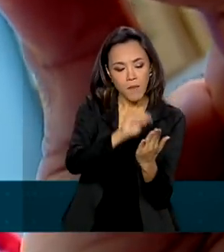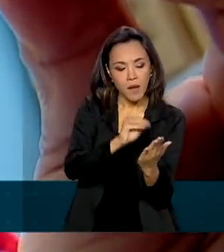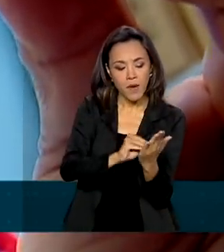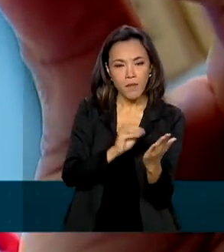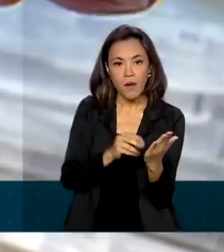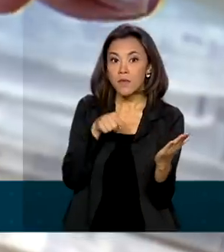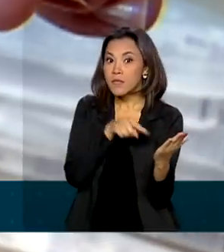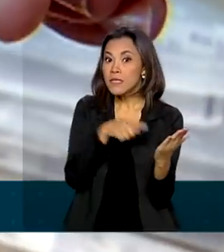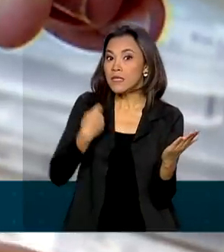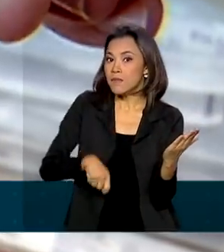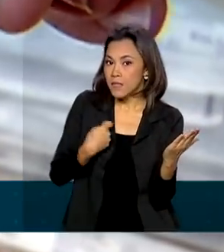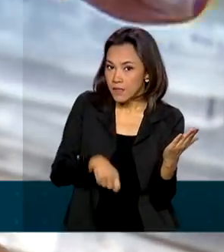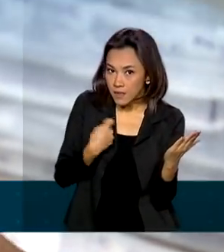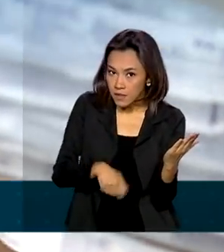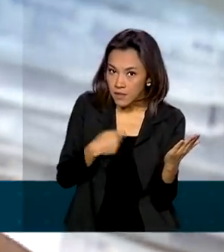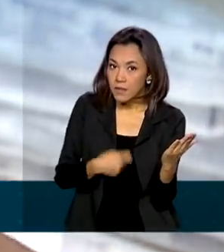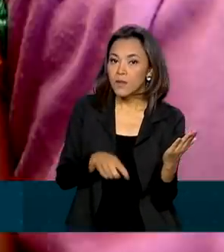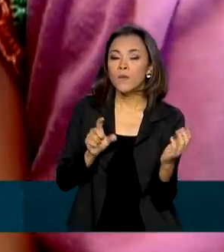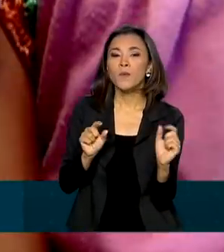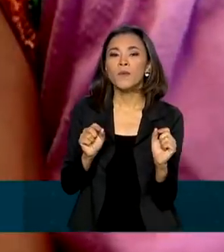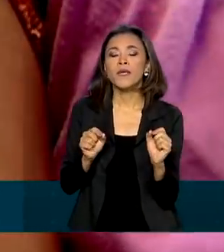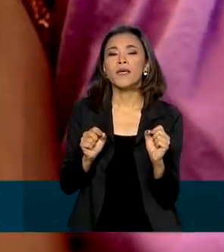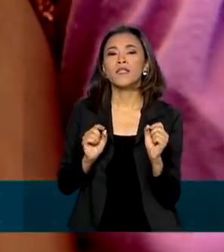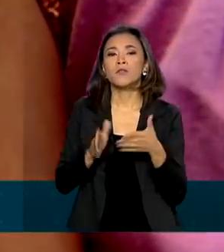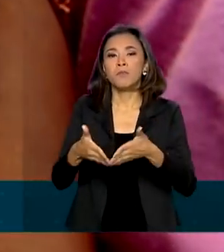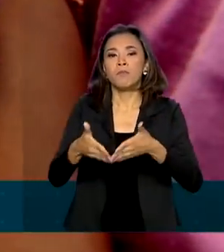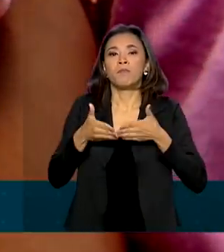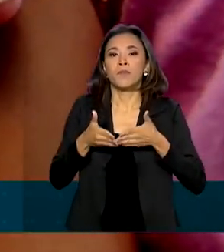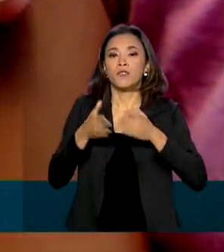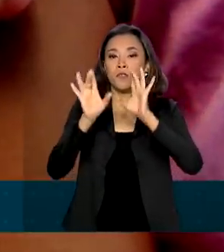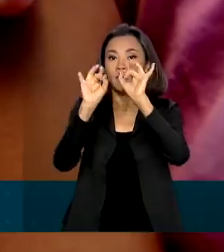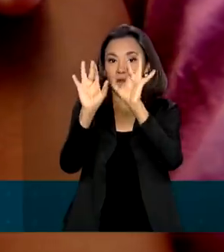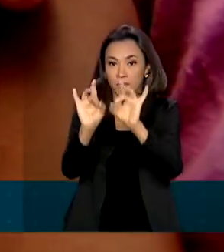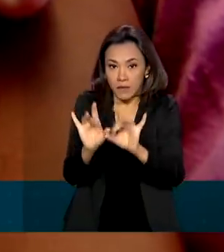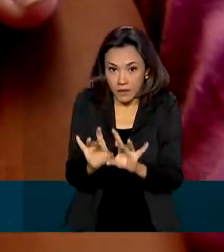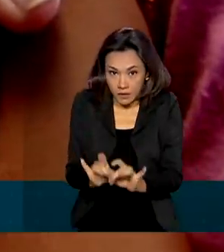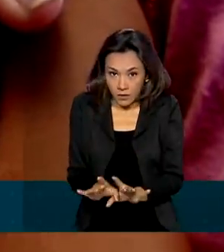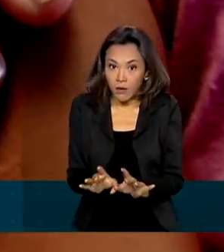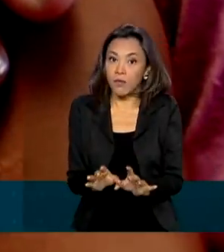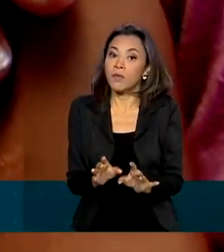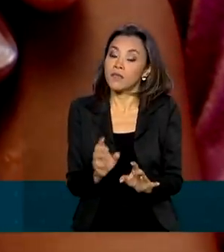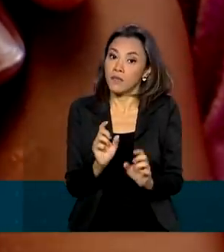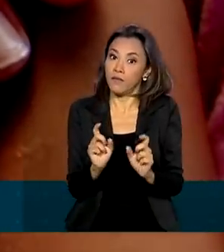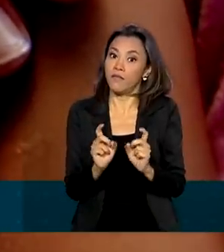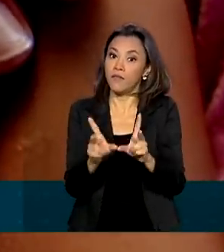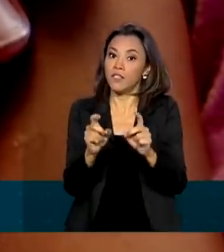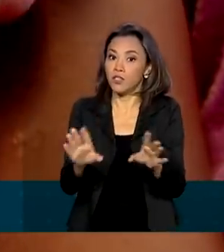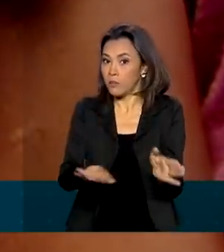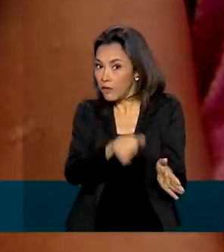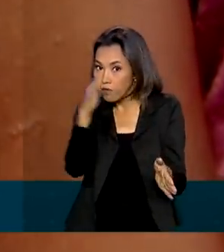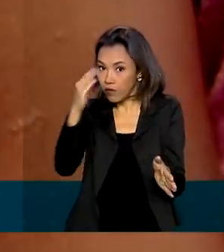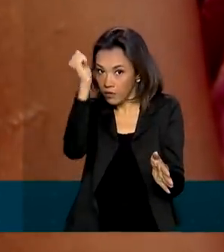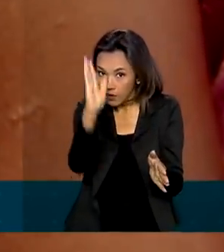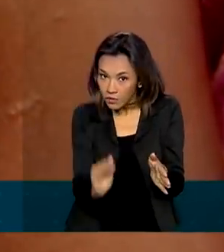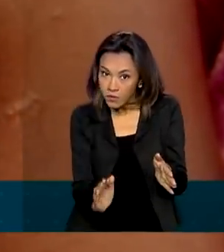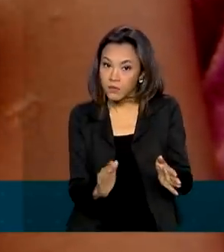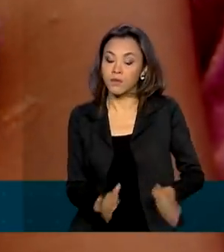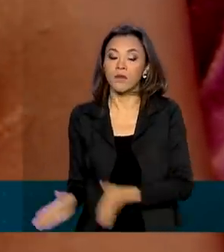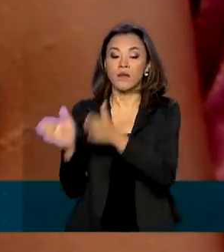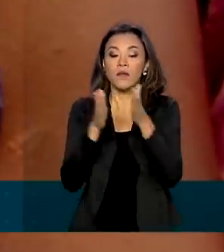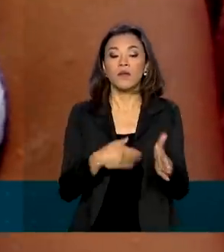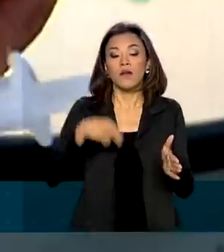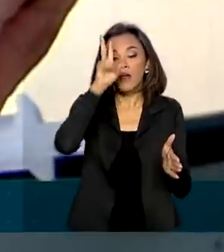na lista dos que precisam de licença especial para serem exportados. Lembrando, Renata, que no dia 29 de